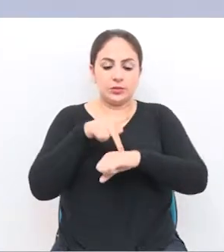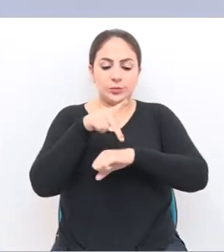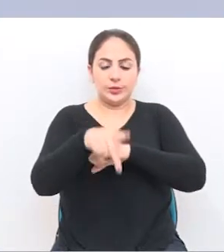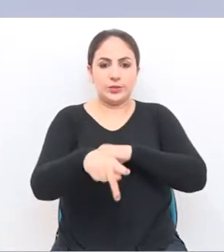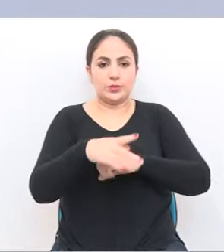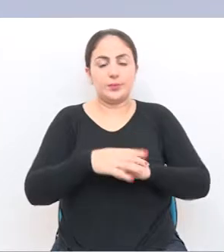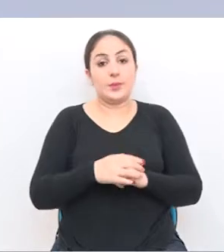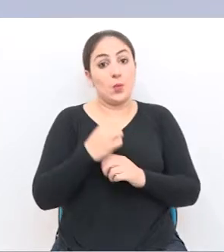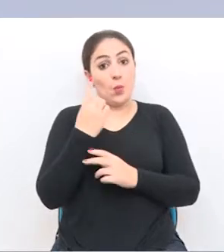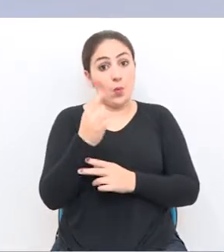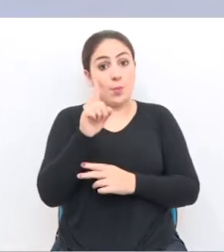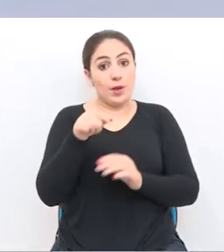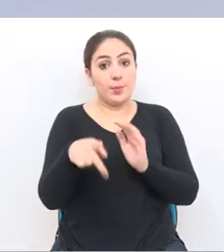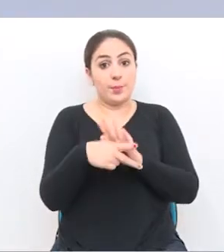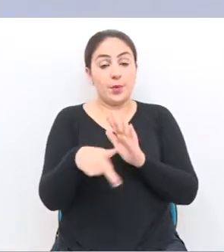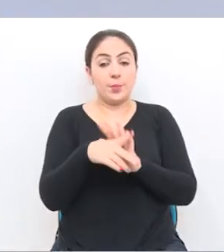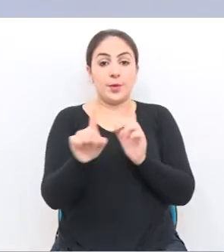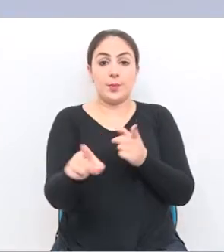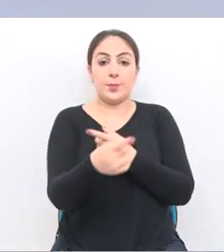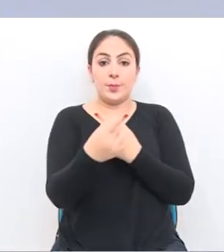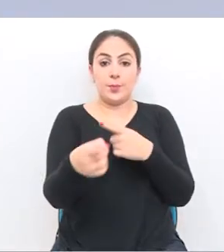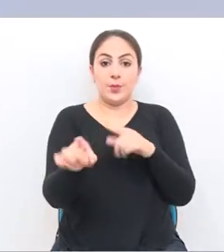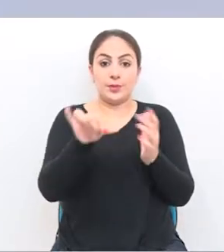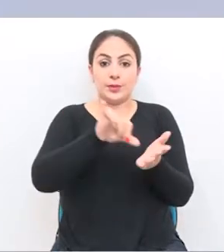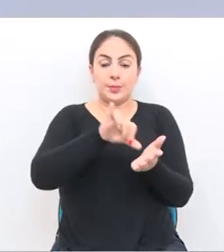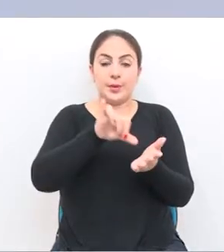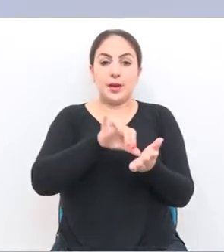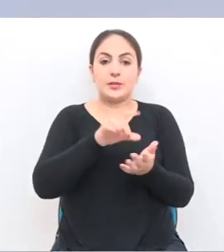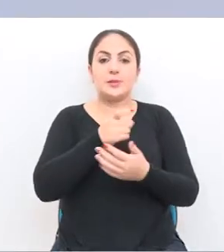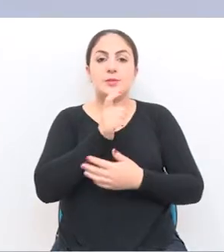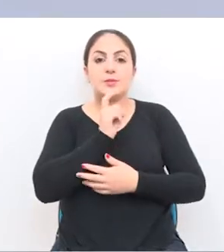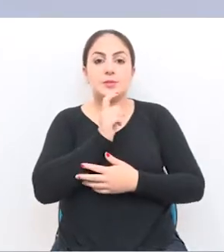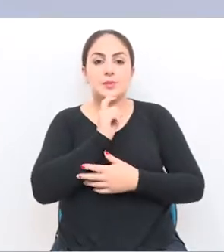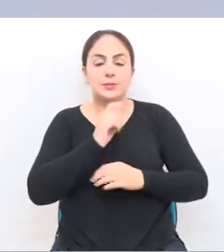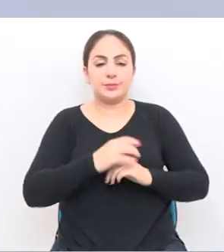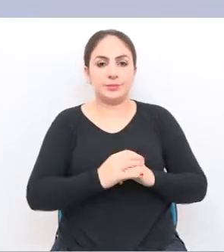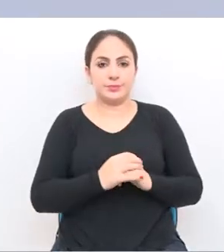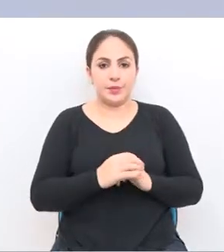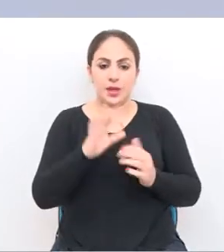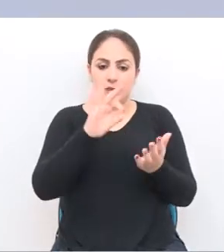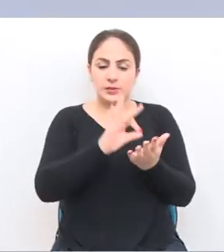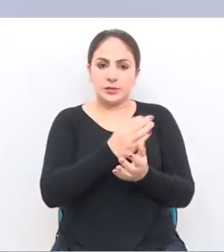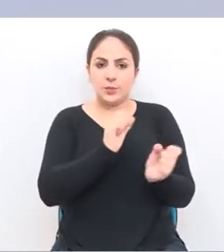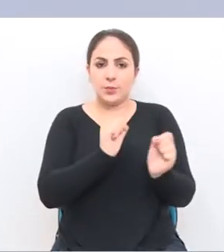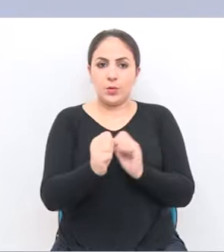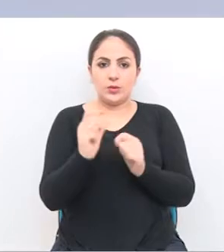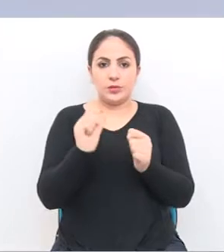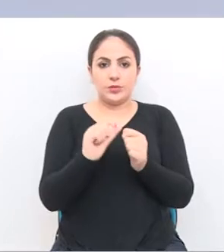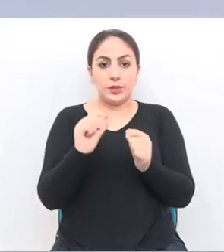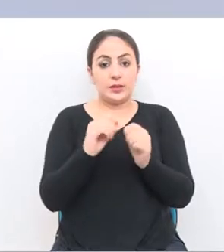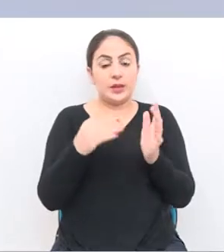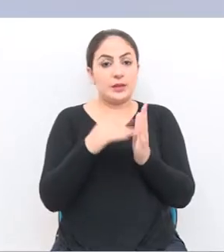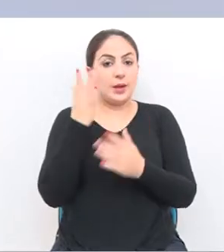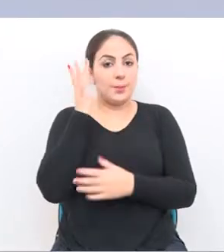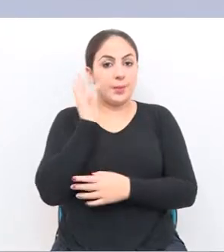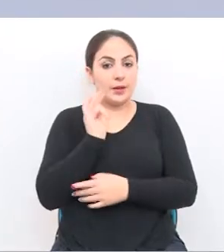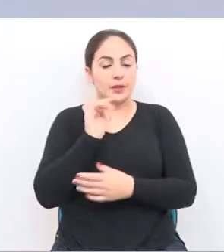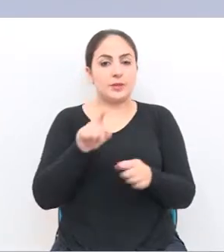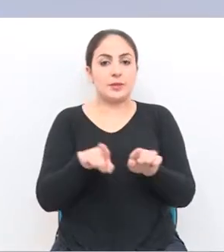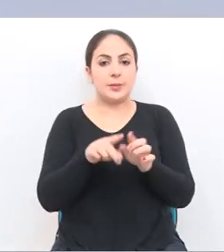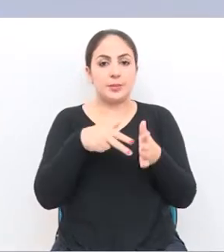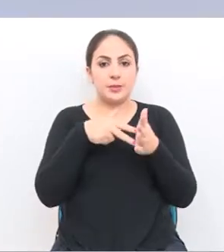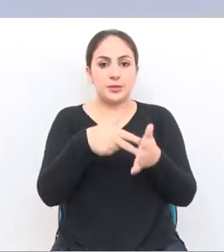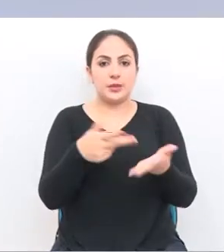anos de passo fundo e uma delas é a Música na Praça de Inverno. As inscrições podem ser feitas até